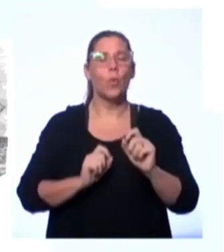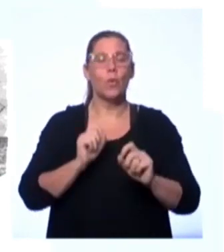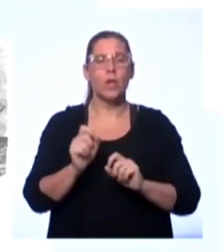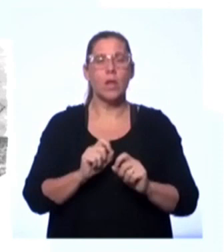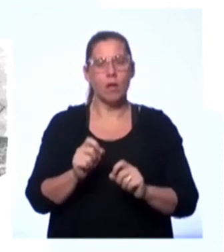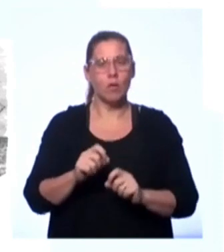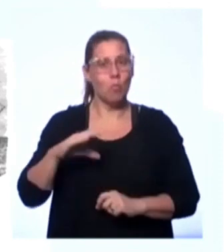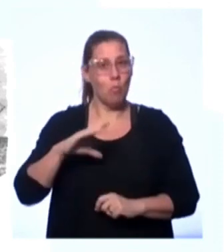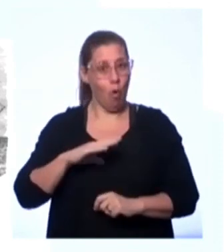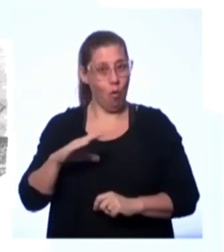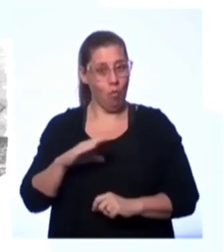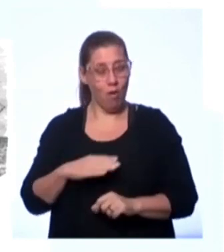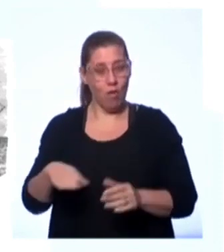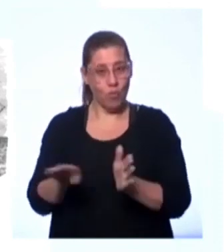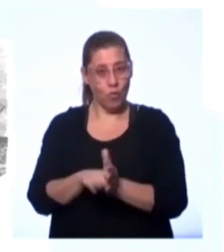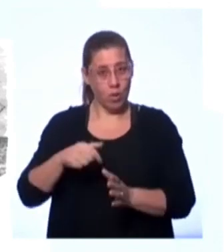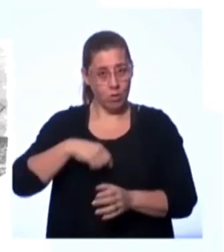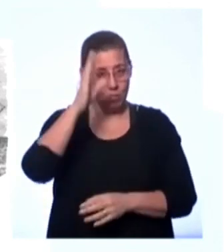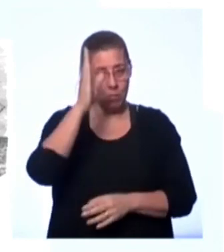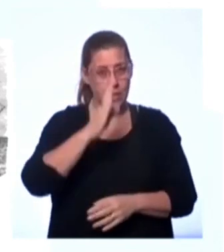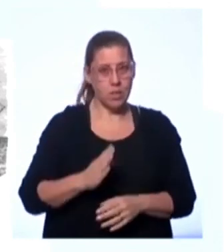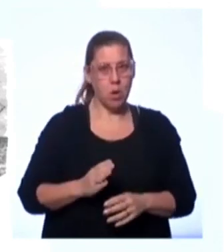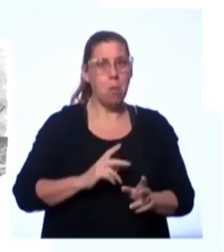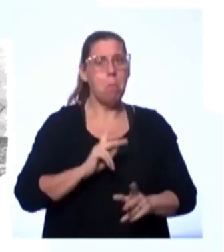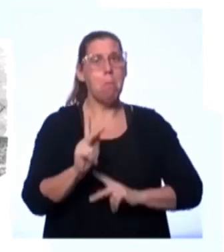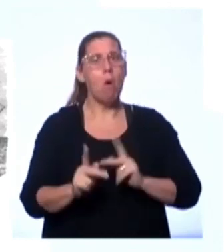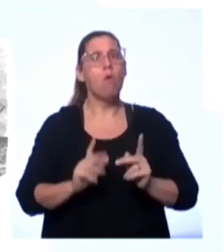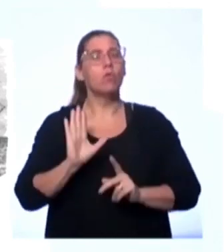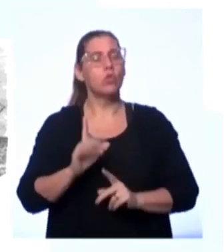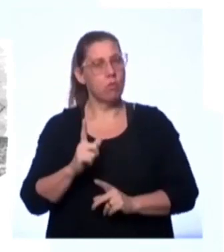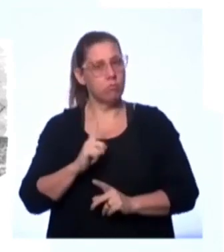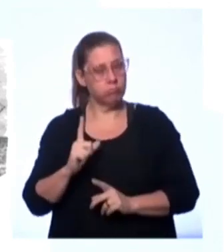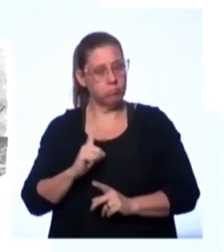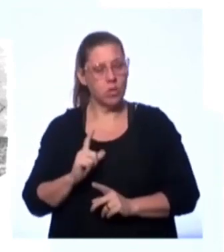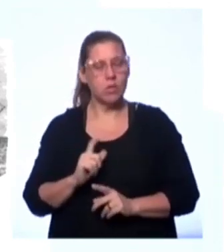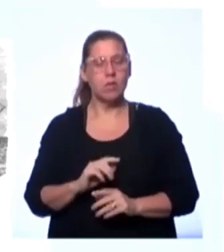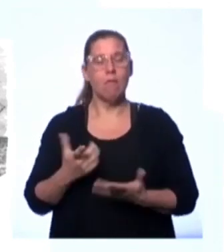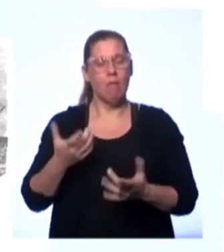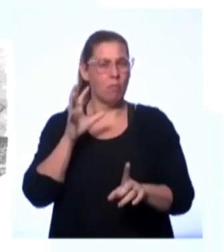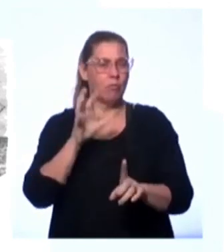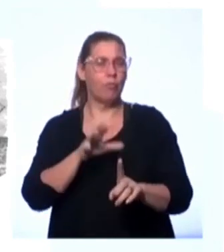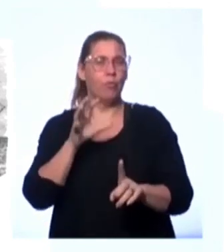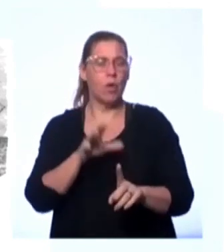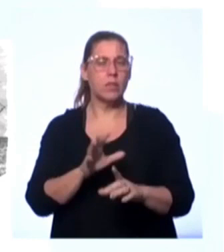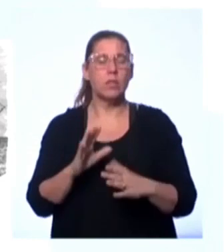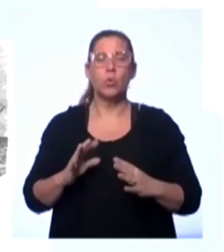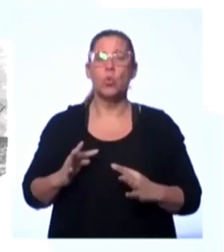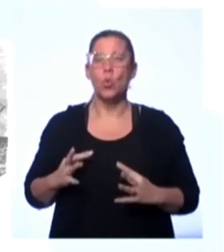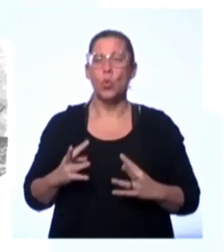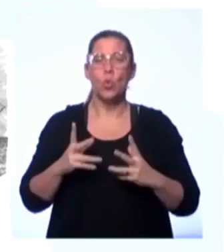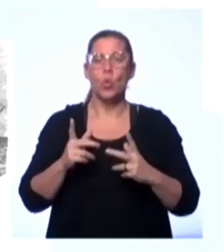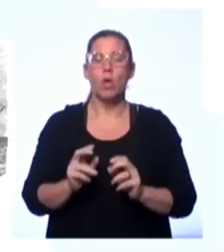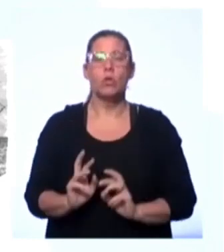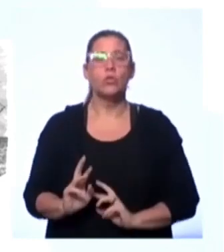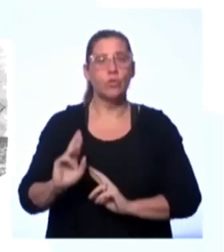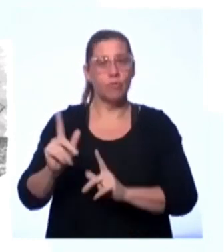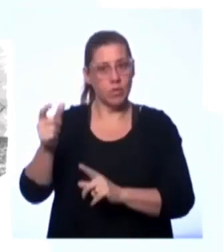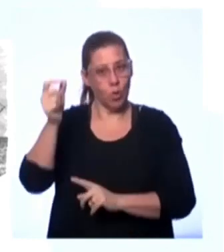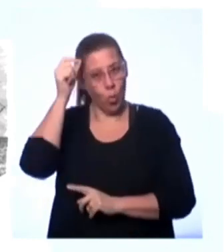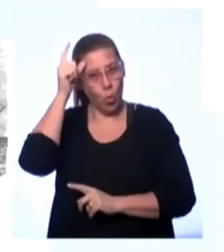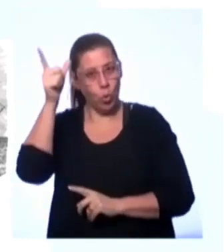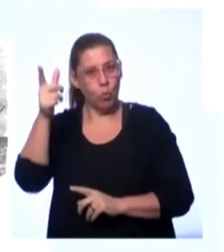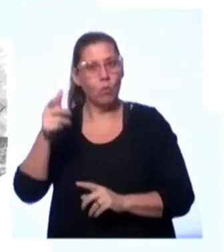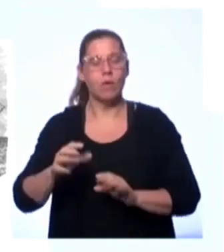portugueses no Brasil. Já existiam os povos originários e aí essa influência. Então, toda a diferença cultural é